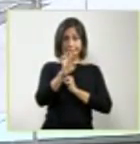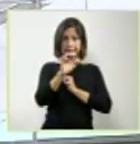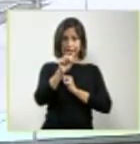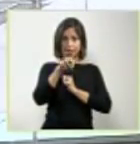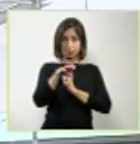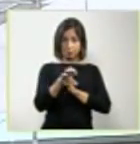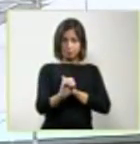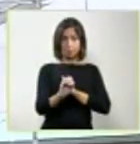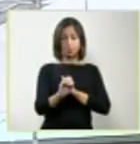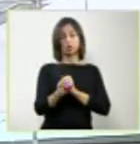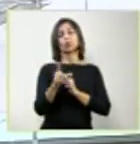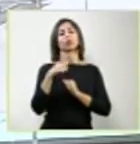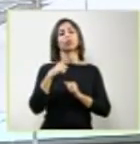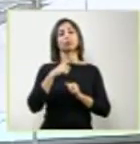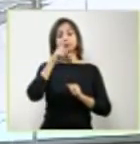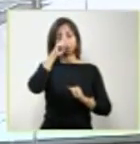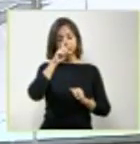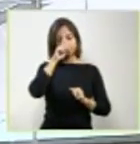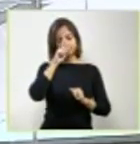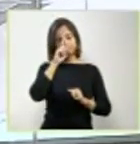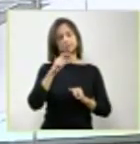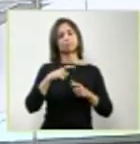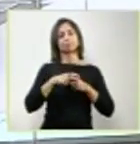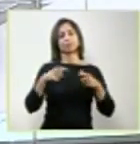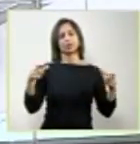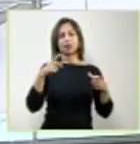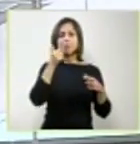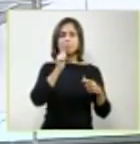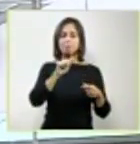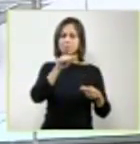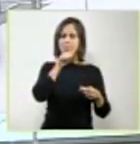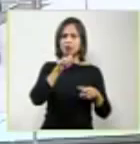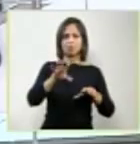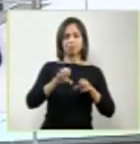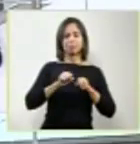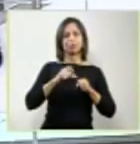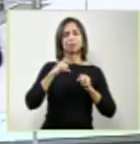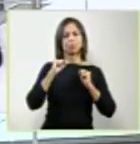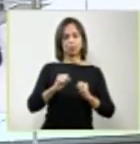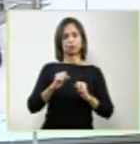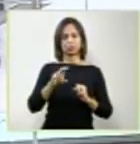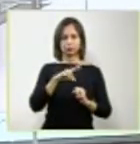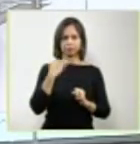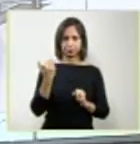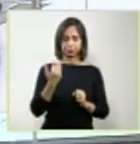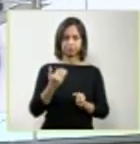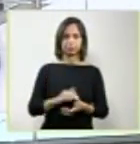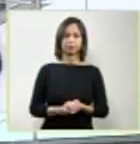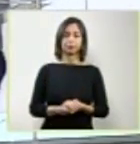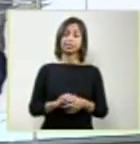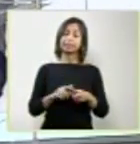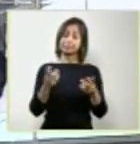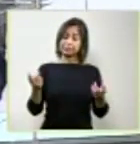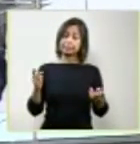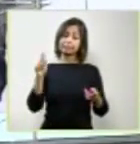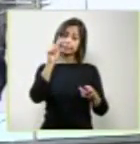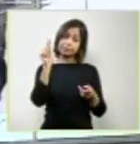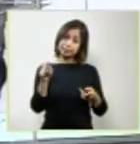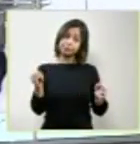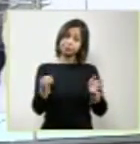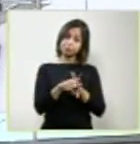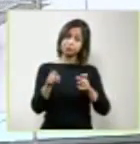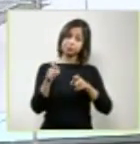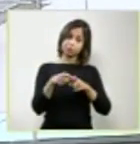gravídica, esse risco aumenta. E essa é uma questão médica também, porque poderia estar